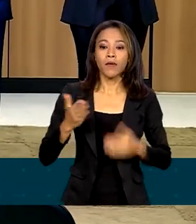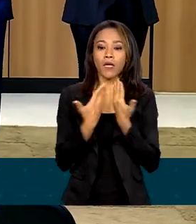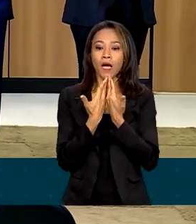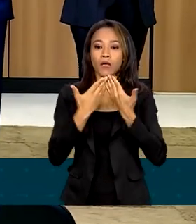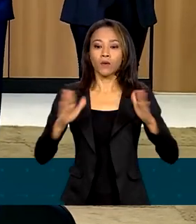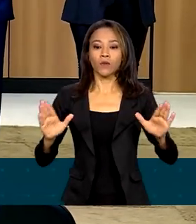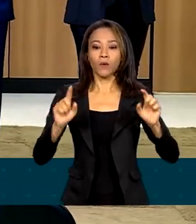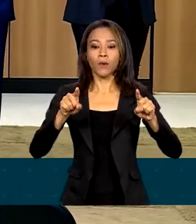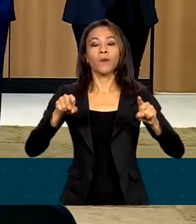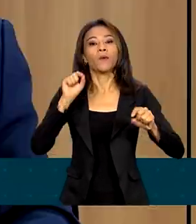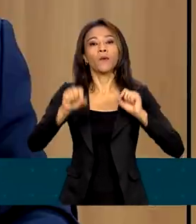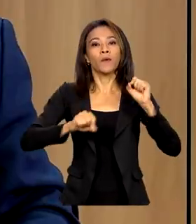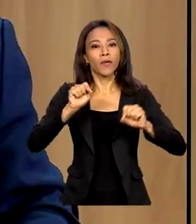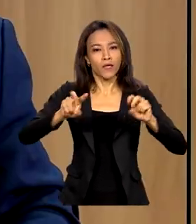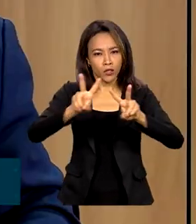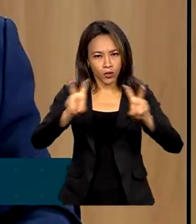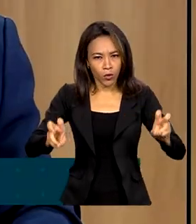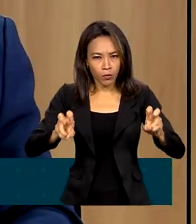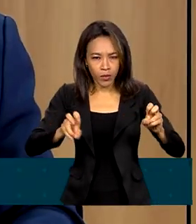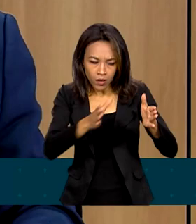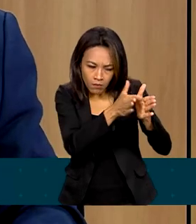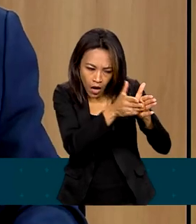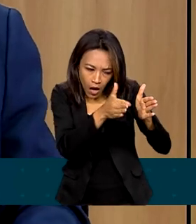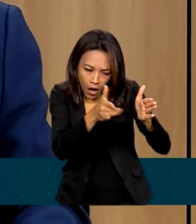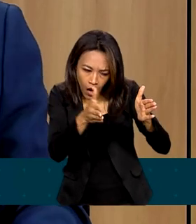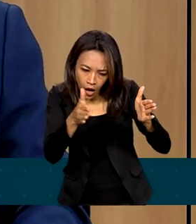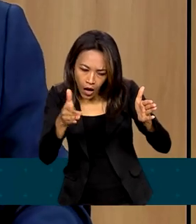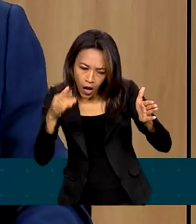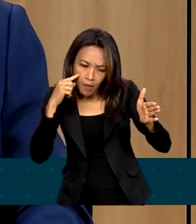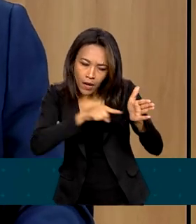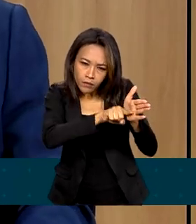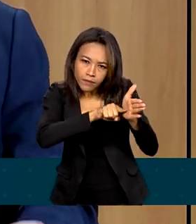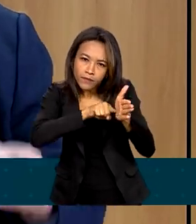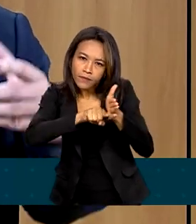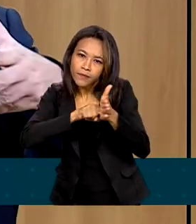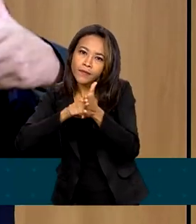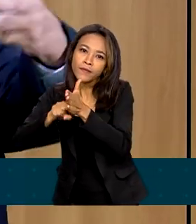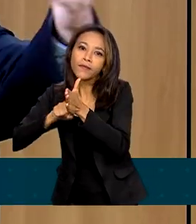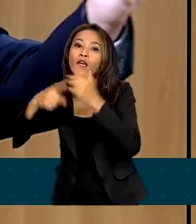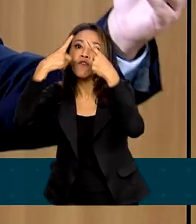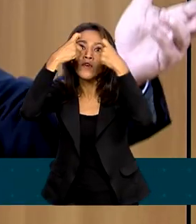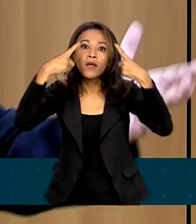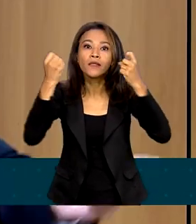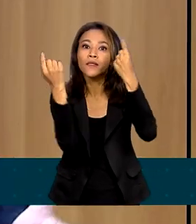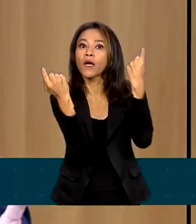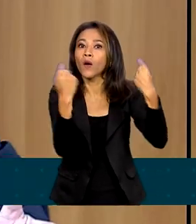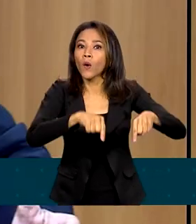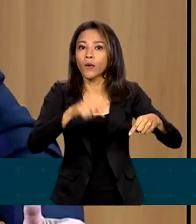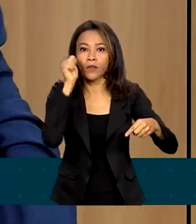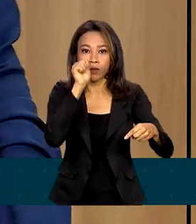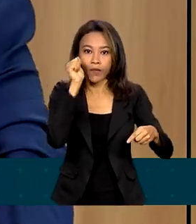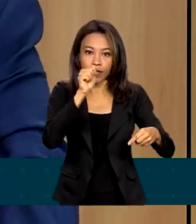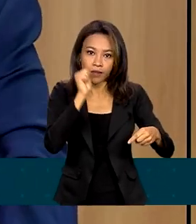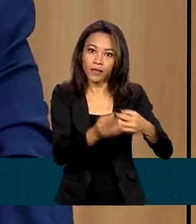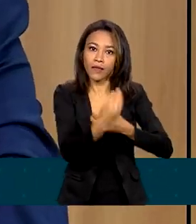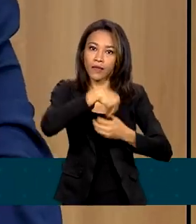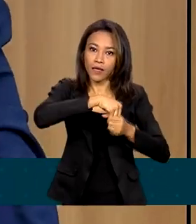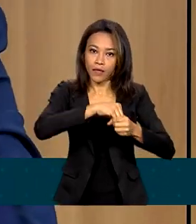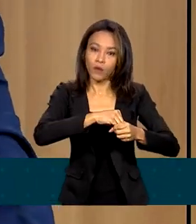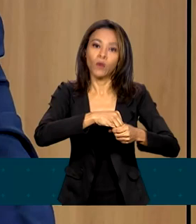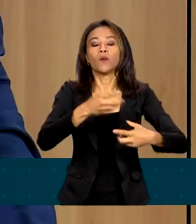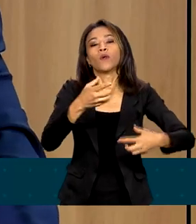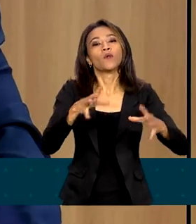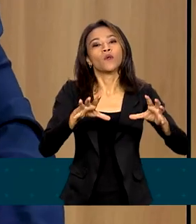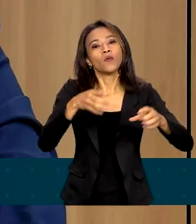inquérito na Polícia Federal para apurar casos de violência contra mulheres que ocupam cargos políticos no